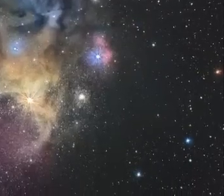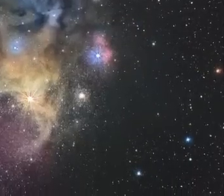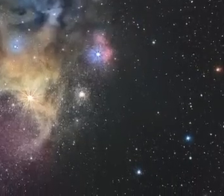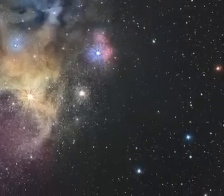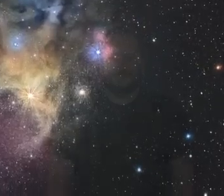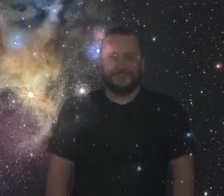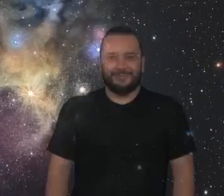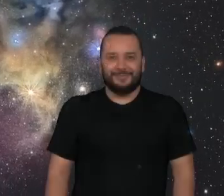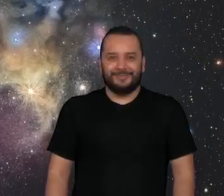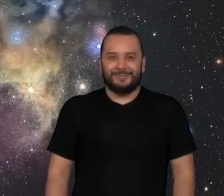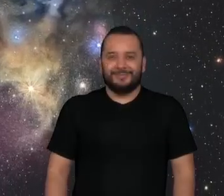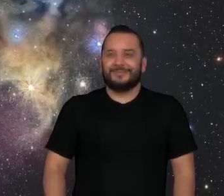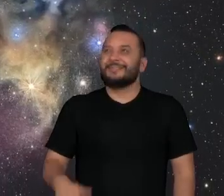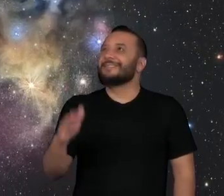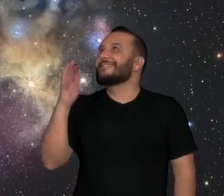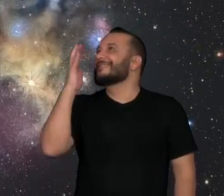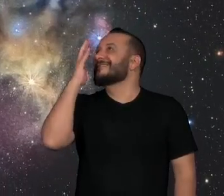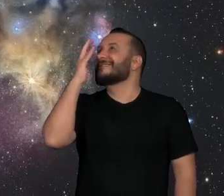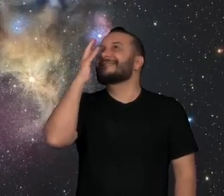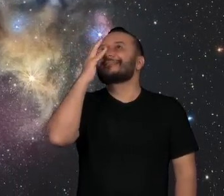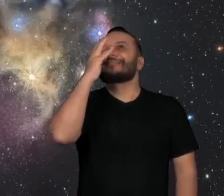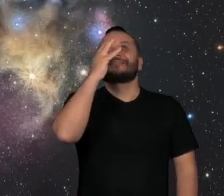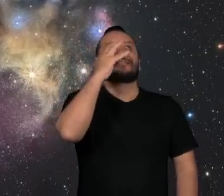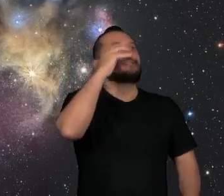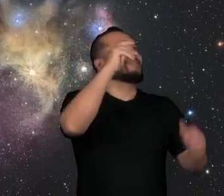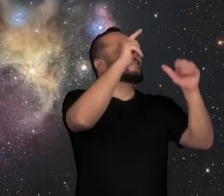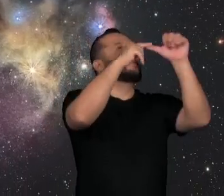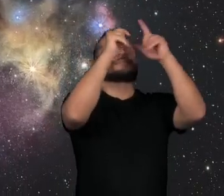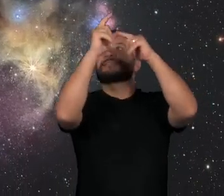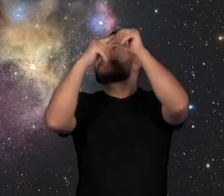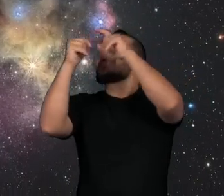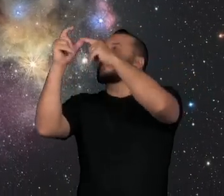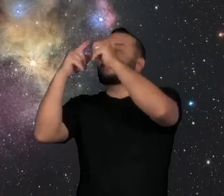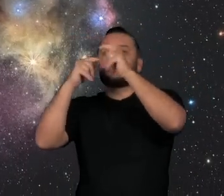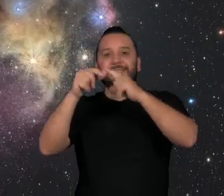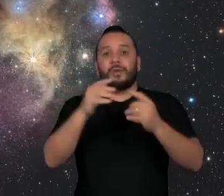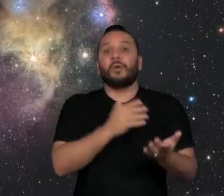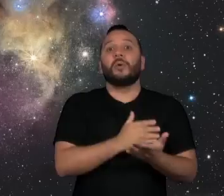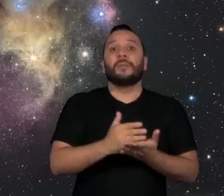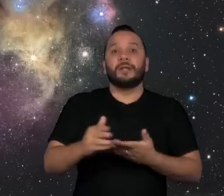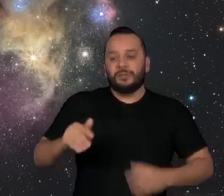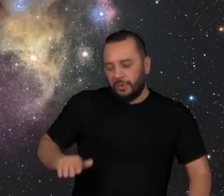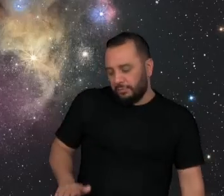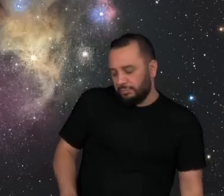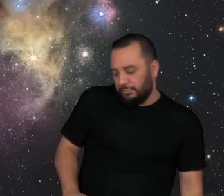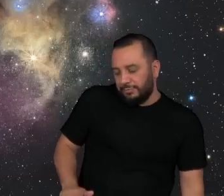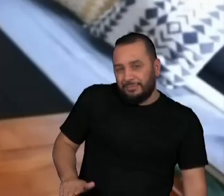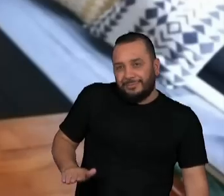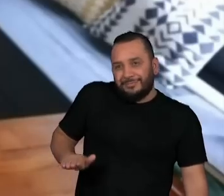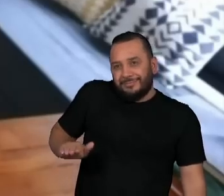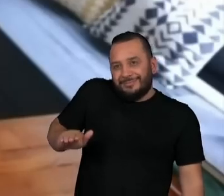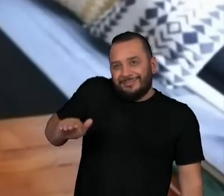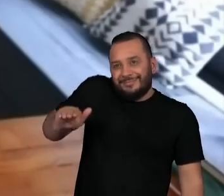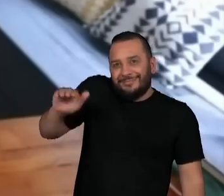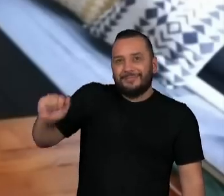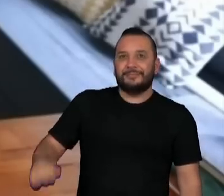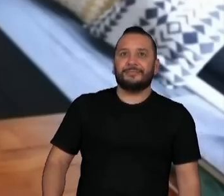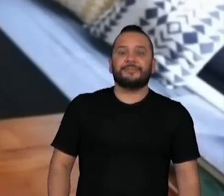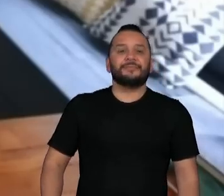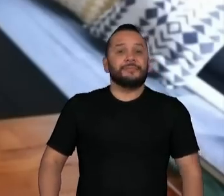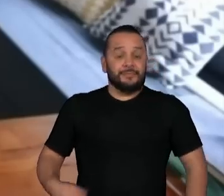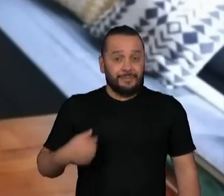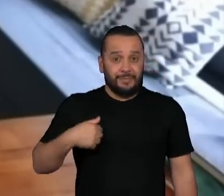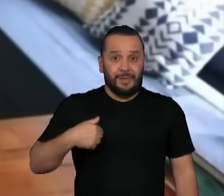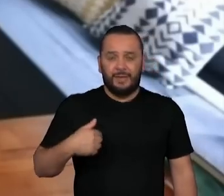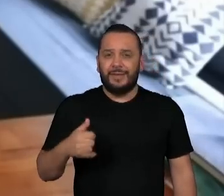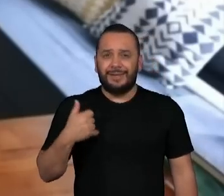O fascínio pelo céu estrelado começou na infância. Desde muito cedo, eu tinha longas